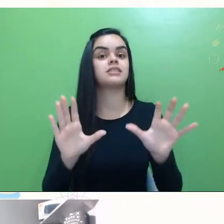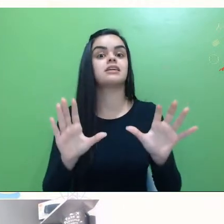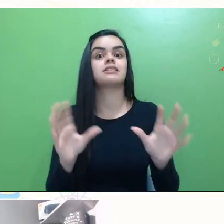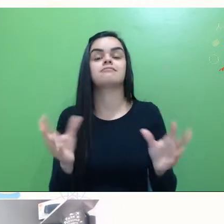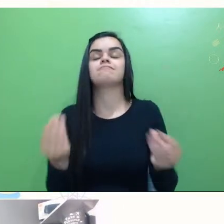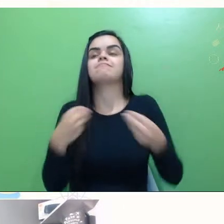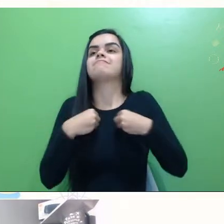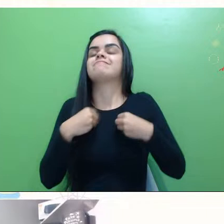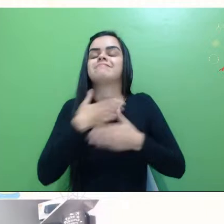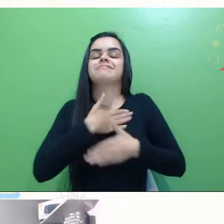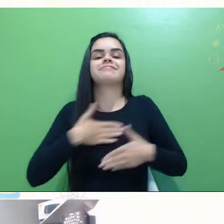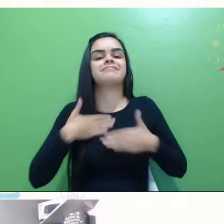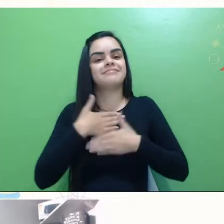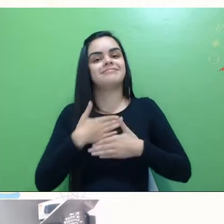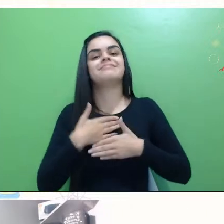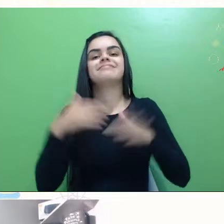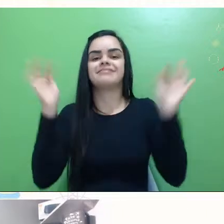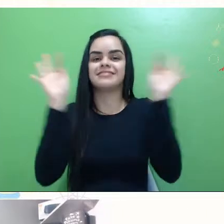muita alegria.